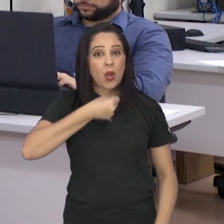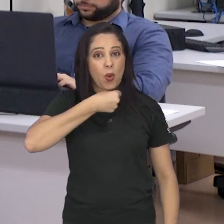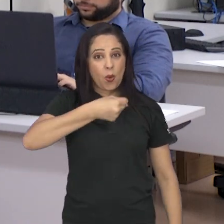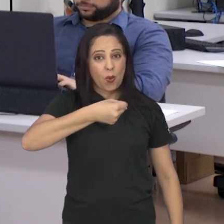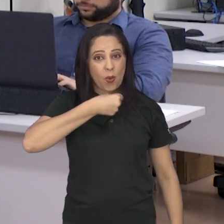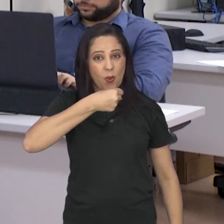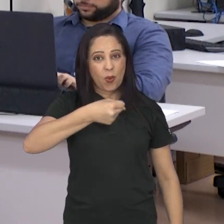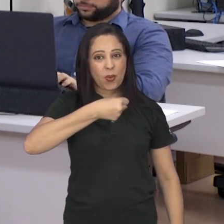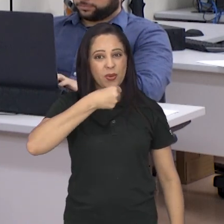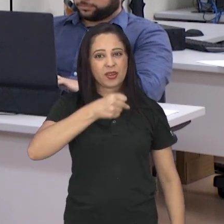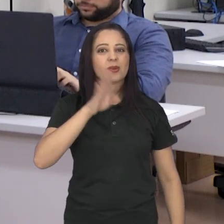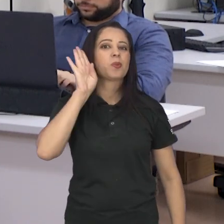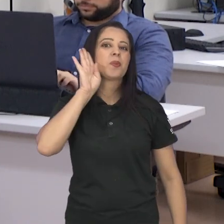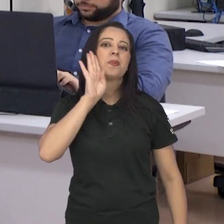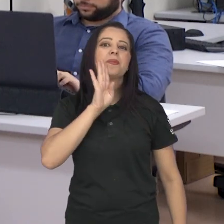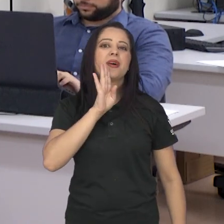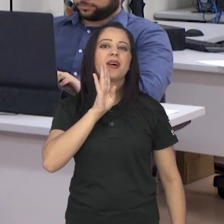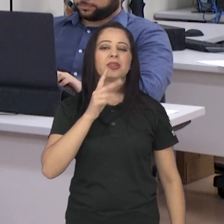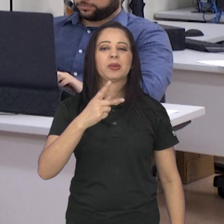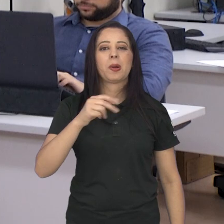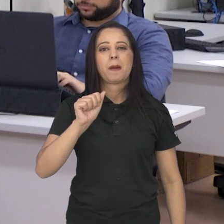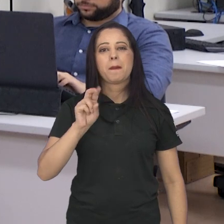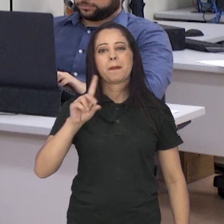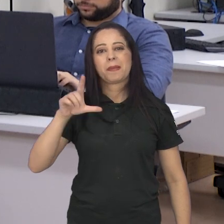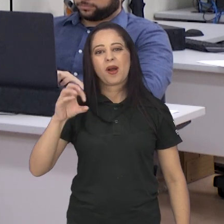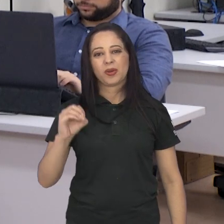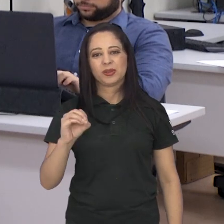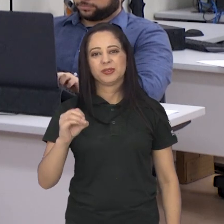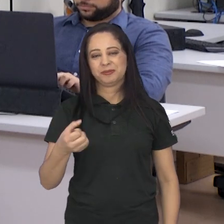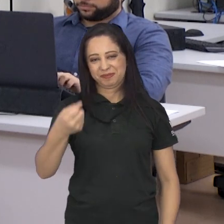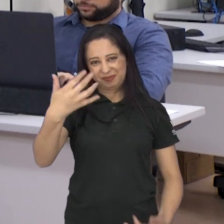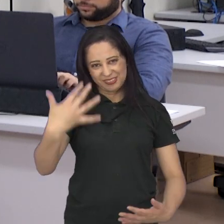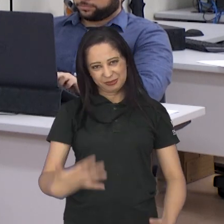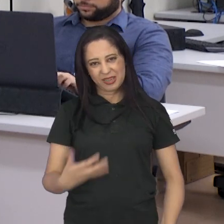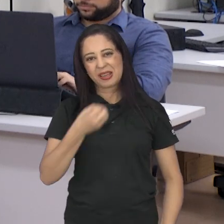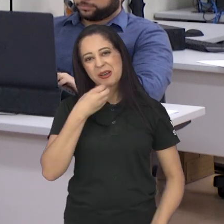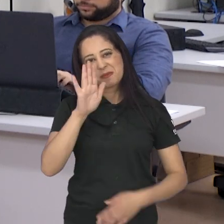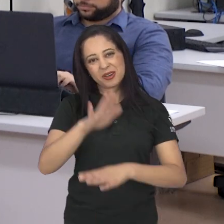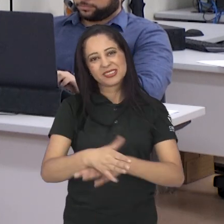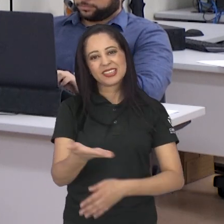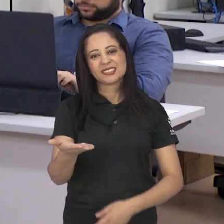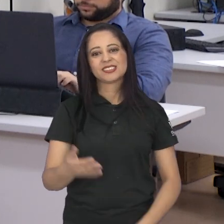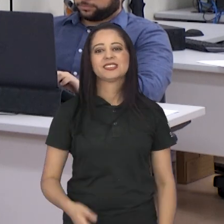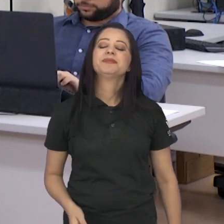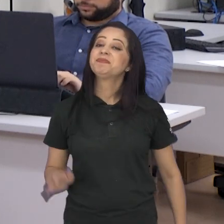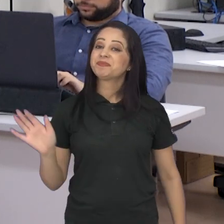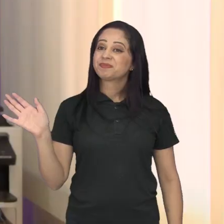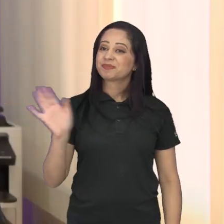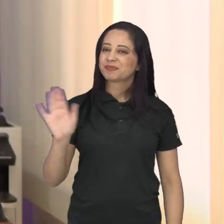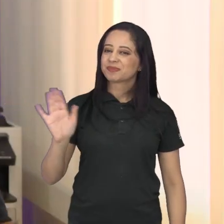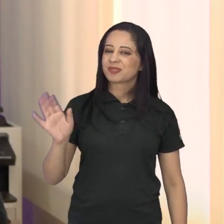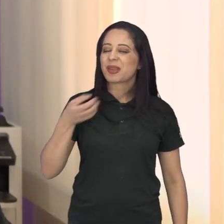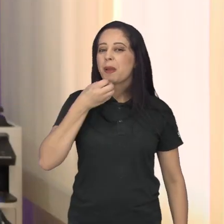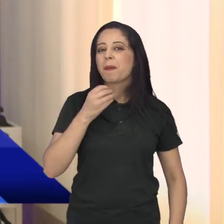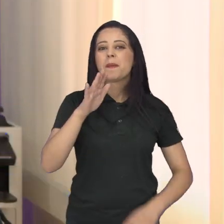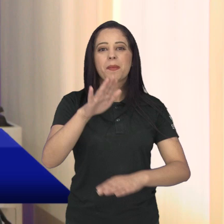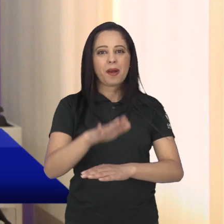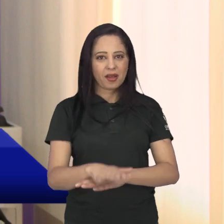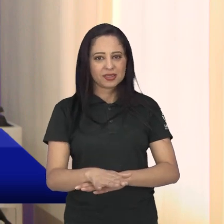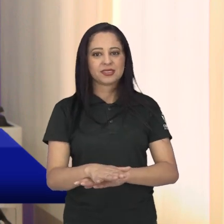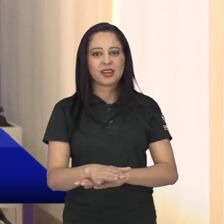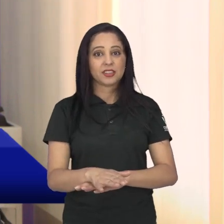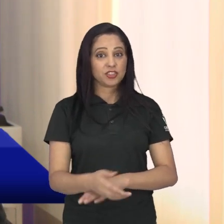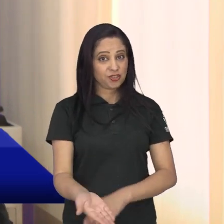processo e quem traz as informações para a gente é o repórter Paulo Ricardo. Conta aí, Paulo. Boa tarde para você. Olá, Sandra.